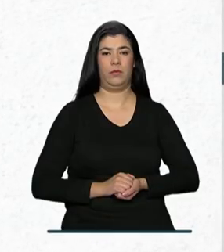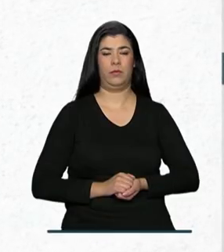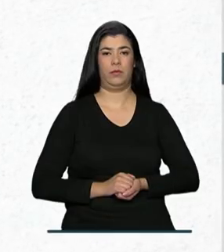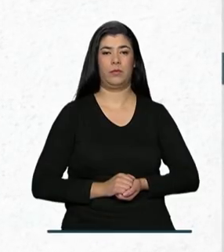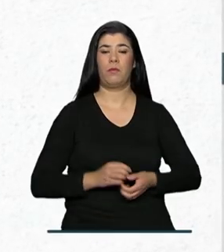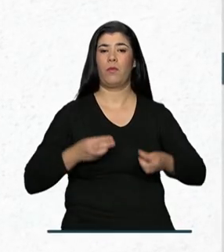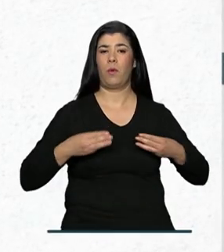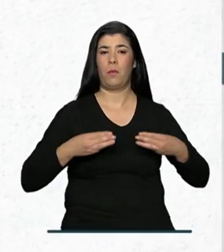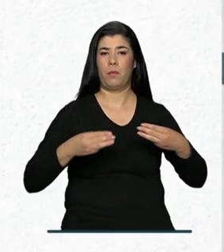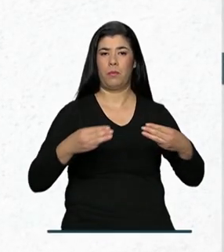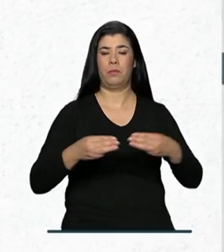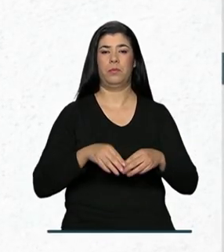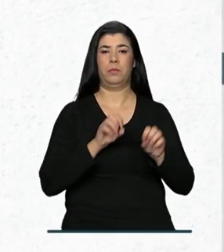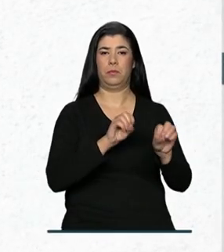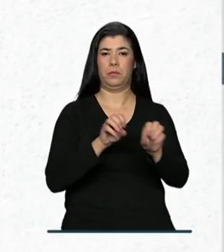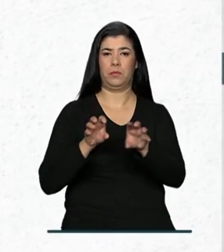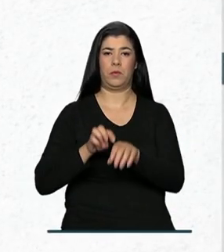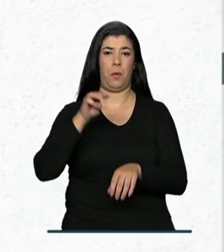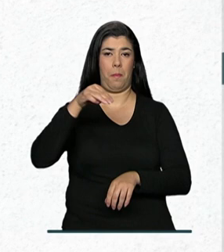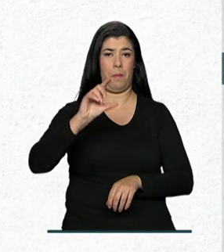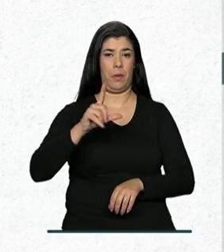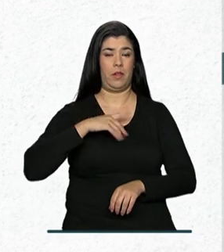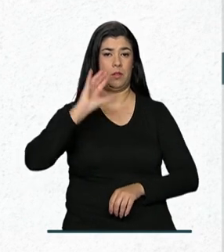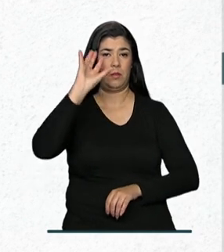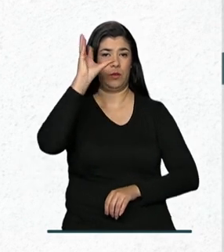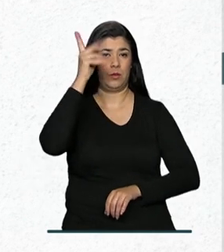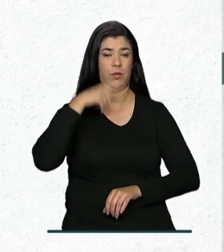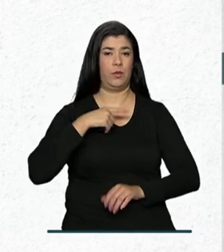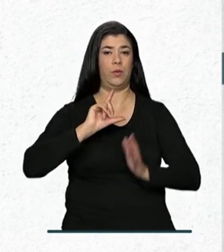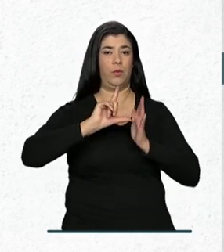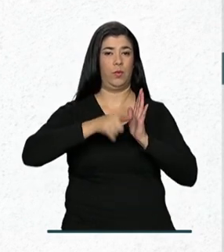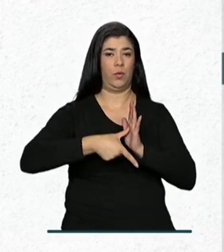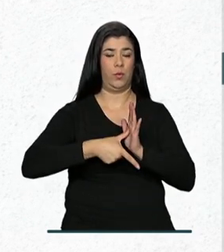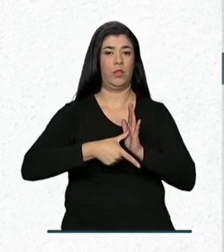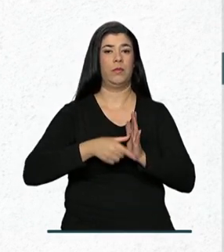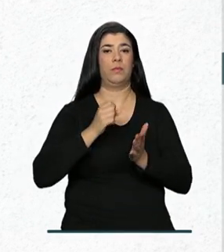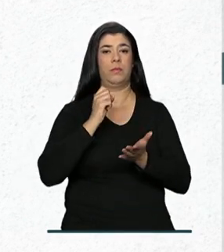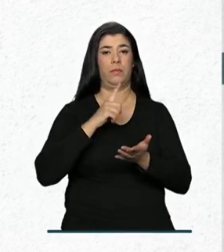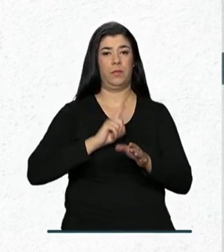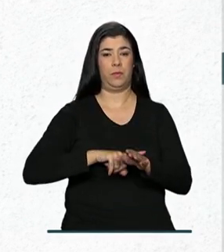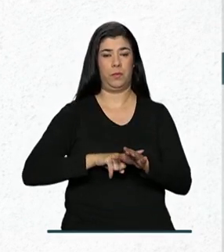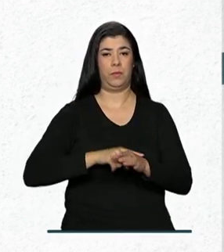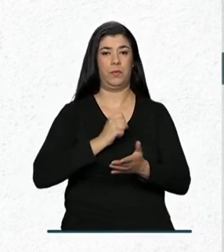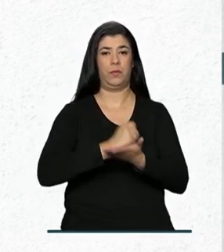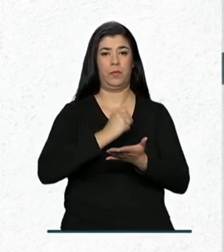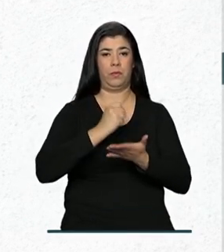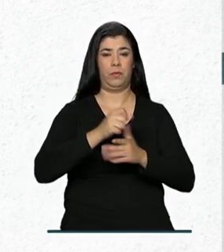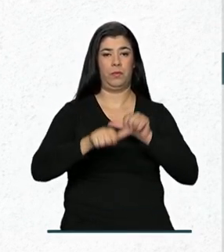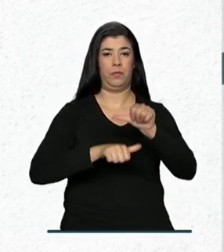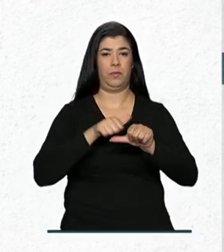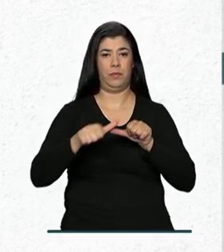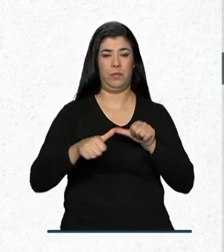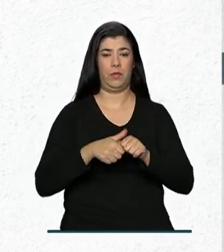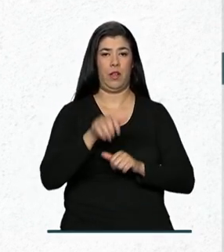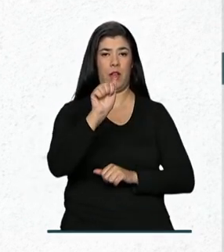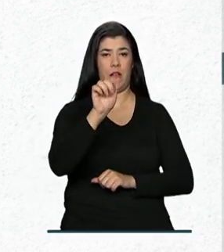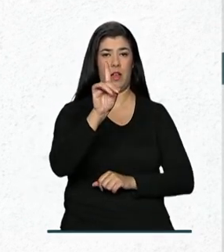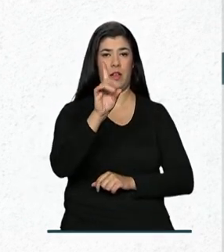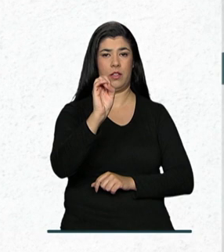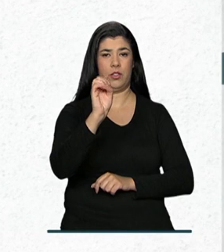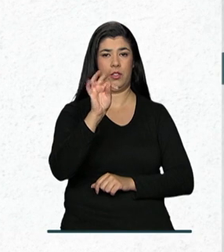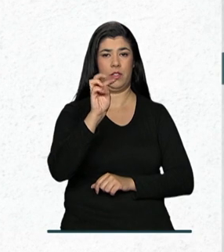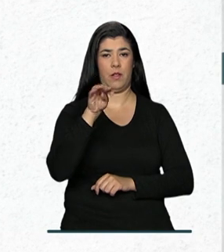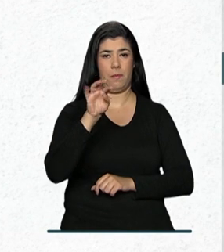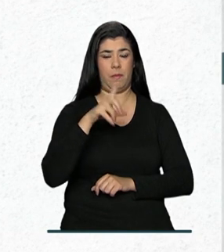O Ministério da Educação decidiu prorrogar o prazo para os aditamentos do primeiro semestre de 2015 do Fundo de Financiamento